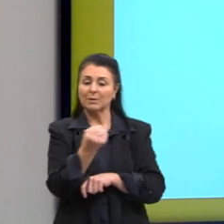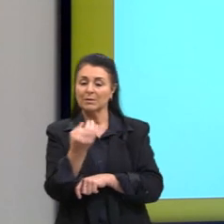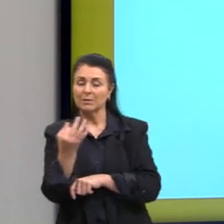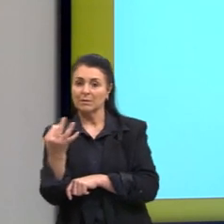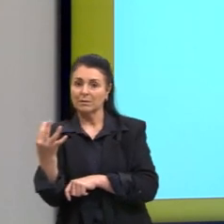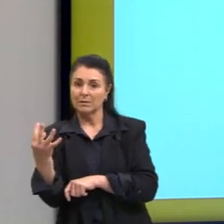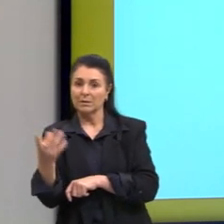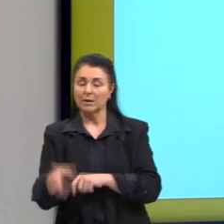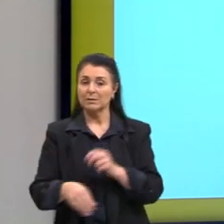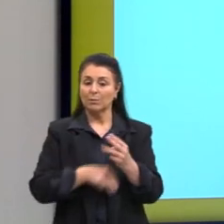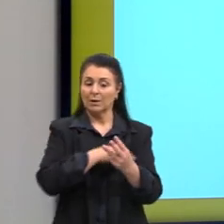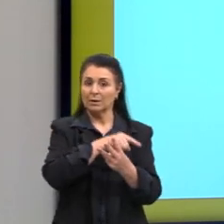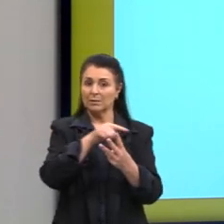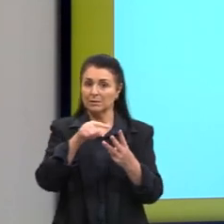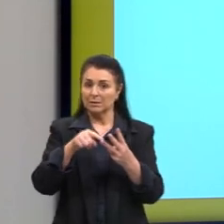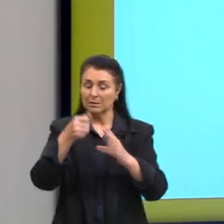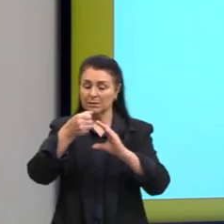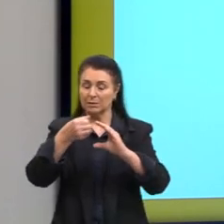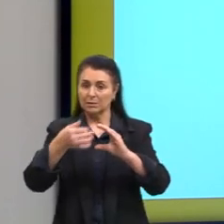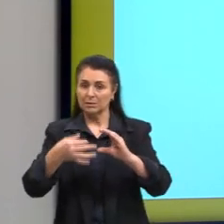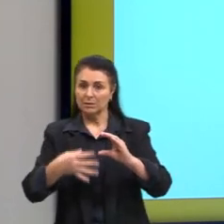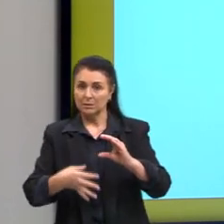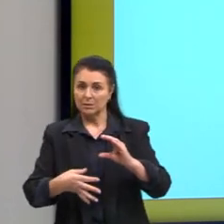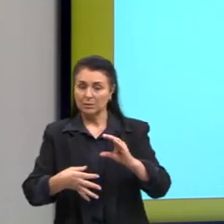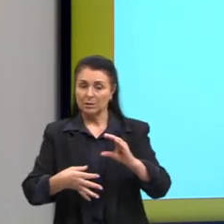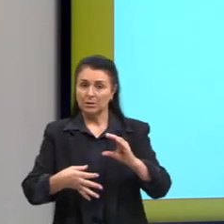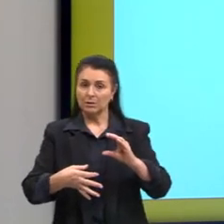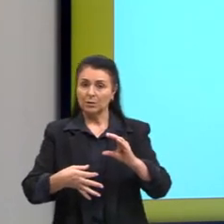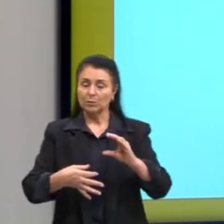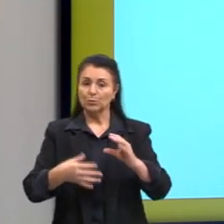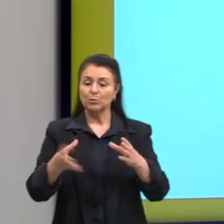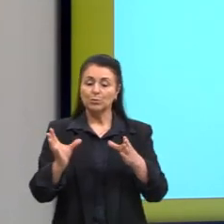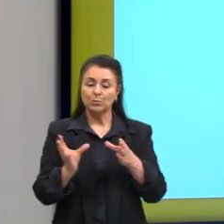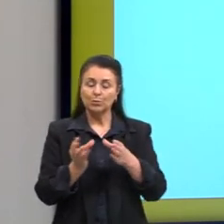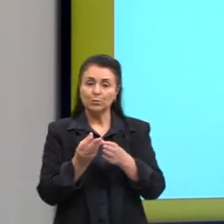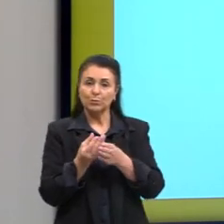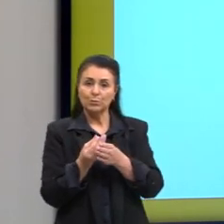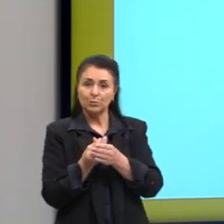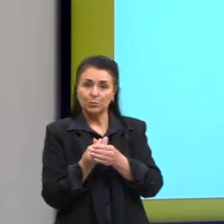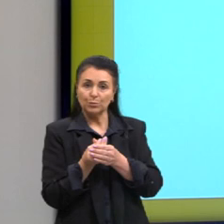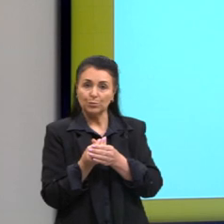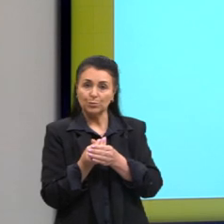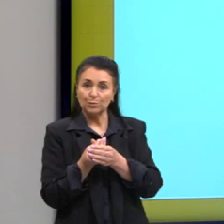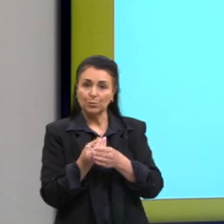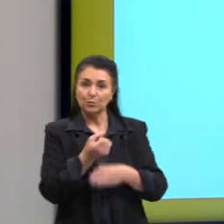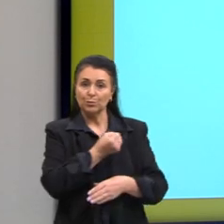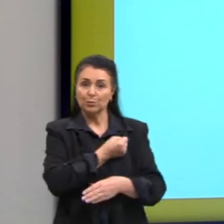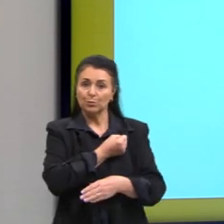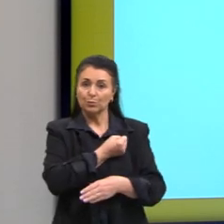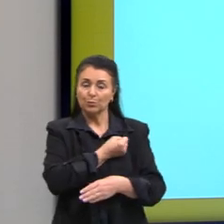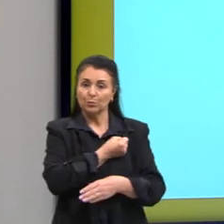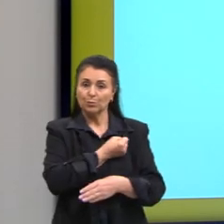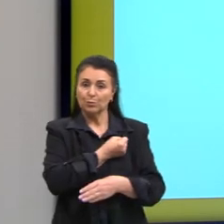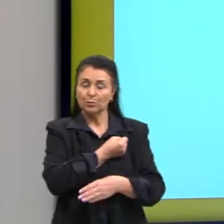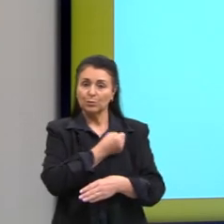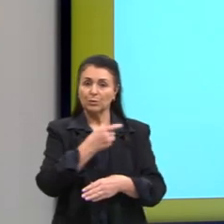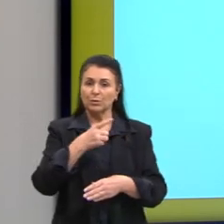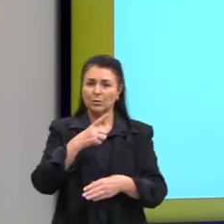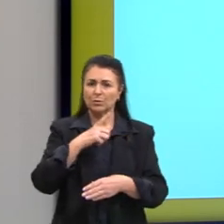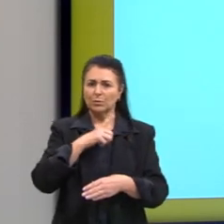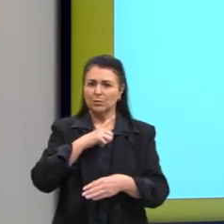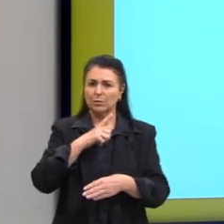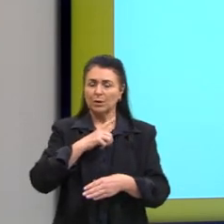essas são as três características dos números dos conjuntos, os números que configuram, então,